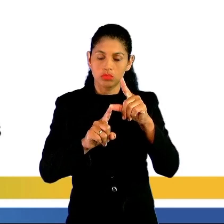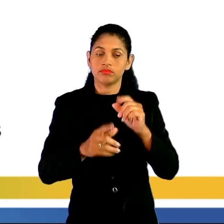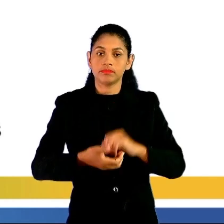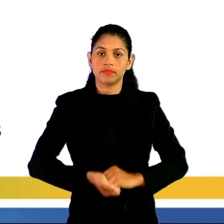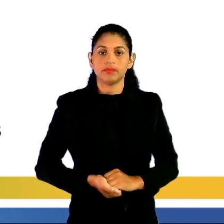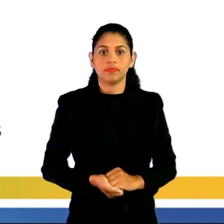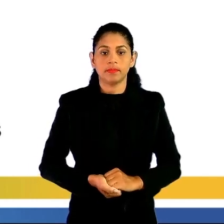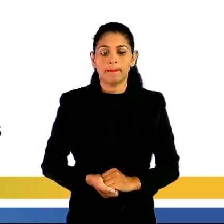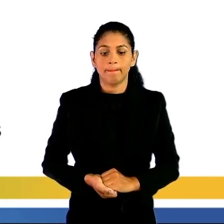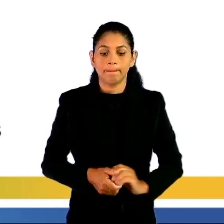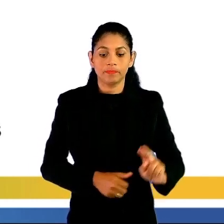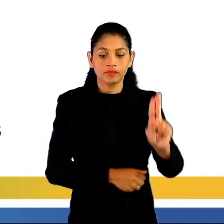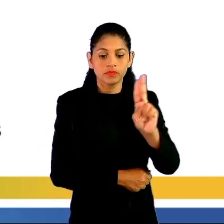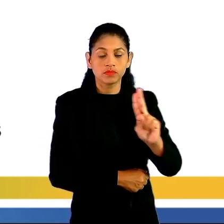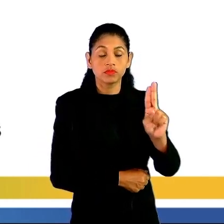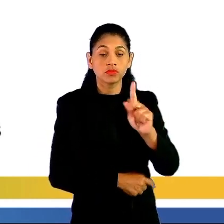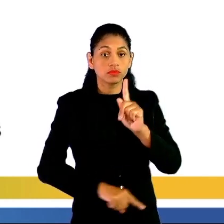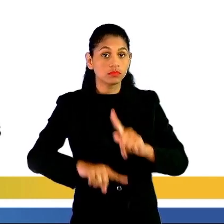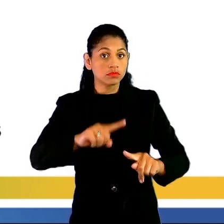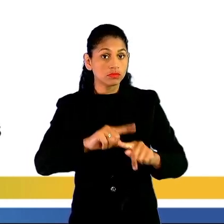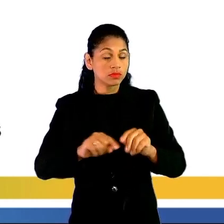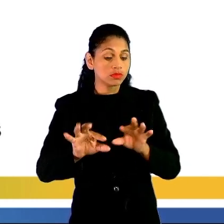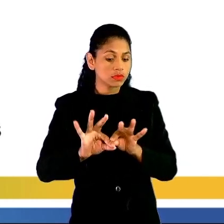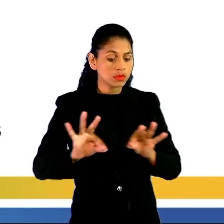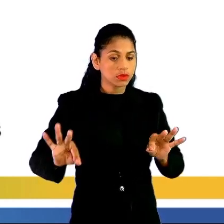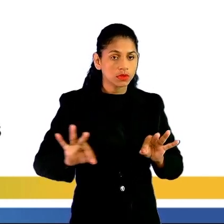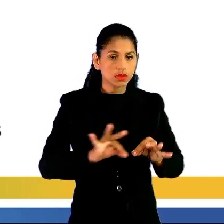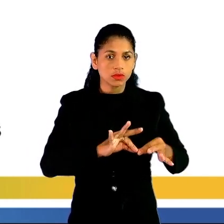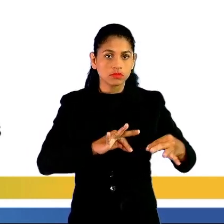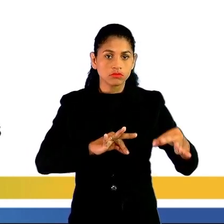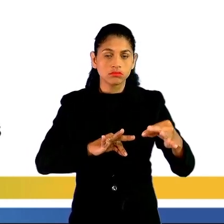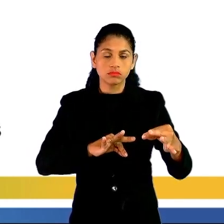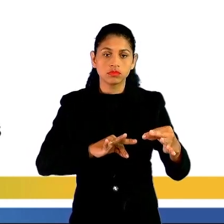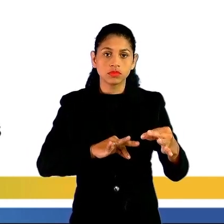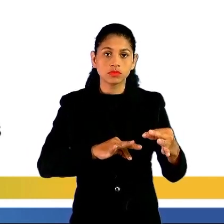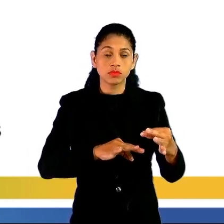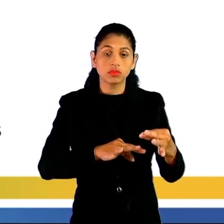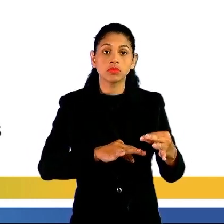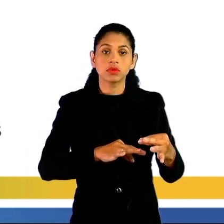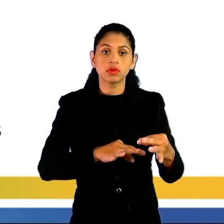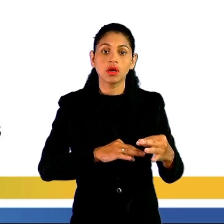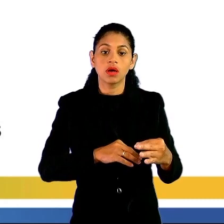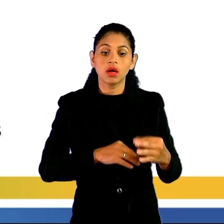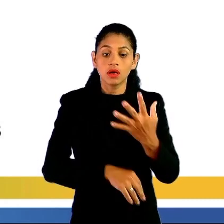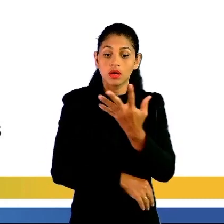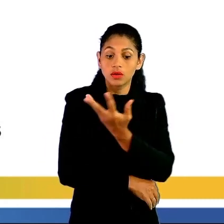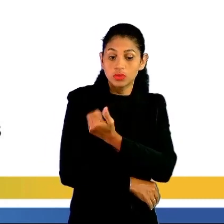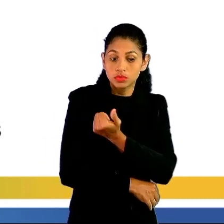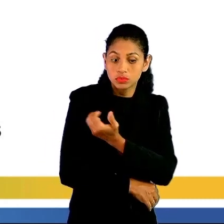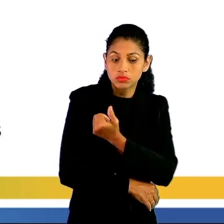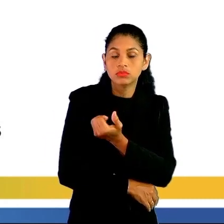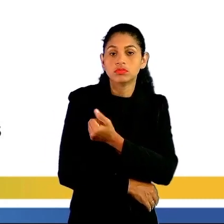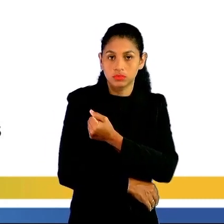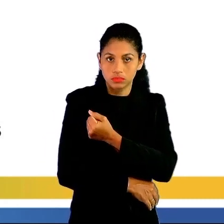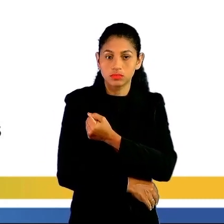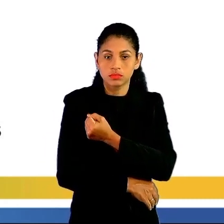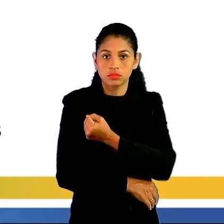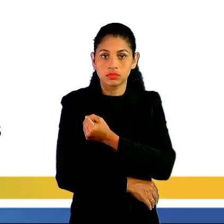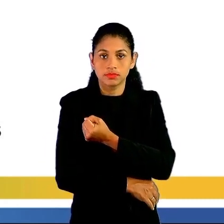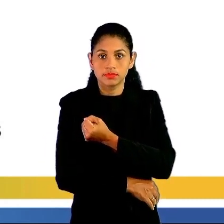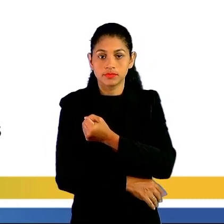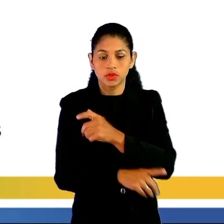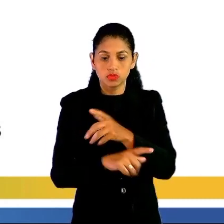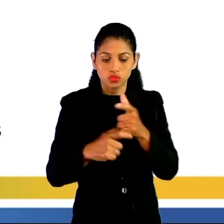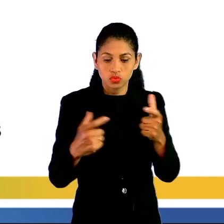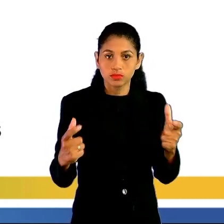lá. Agora, utilizamos os instrumentos de medição para atribuir valores às grandezas. Agora que você